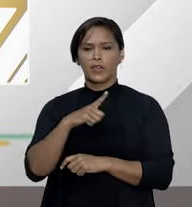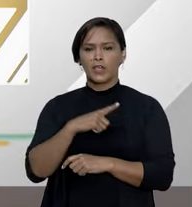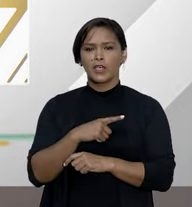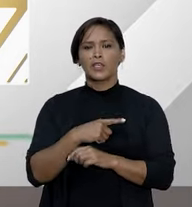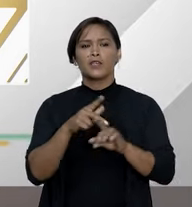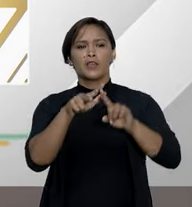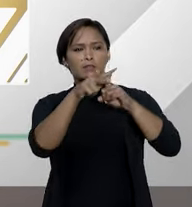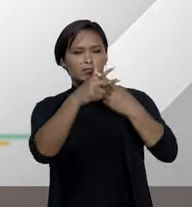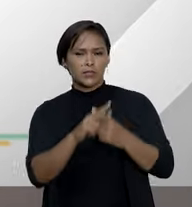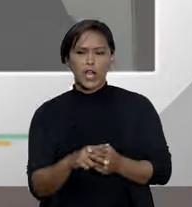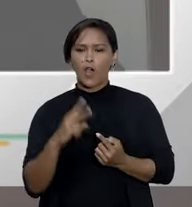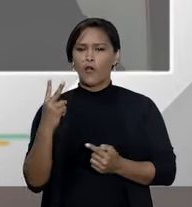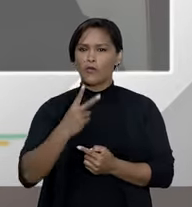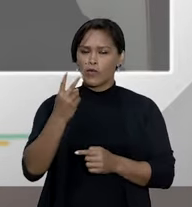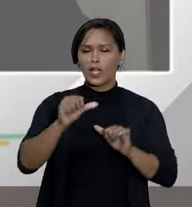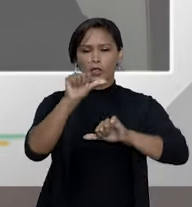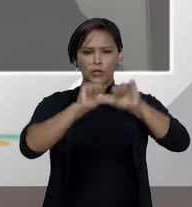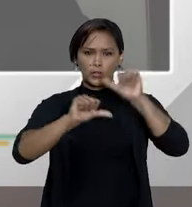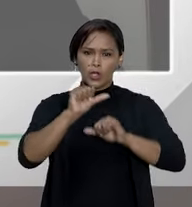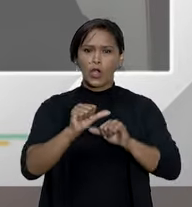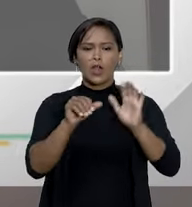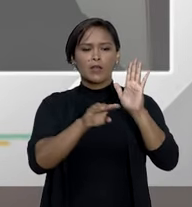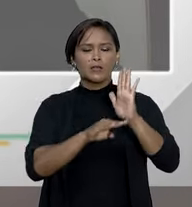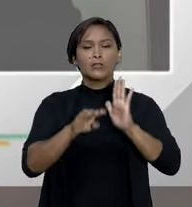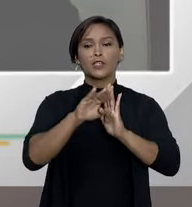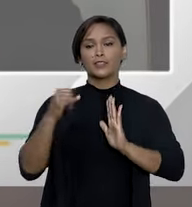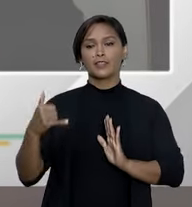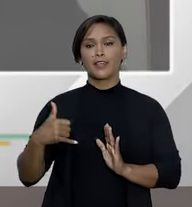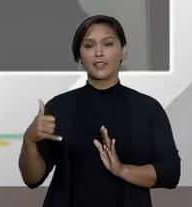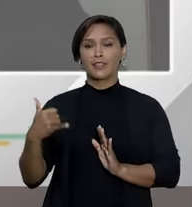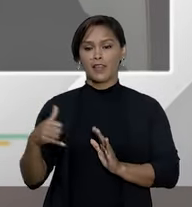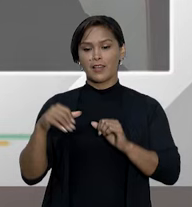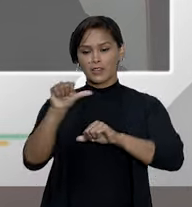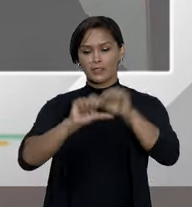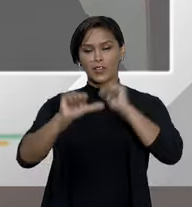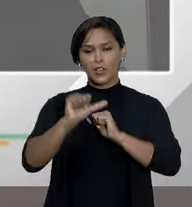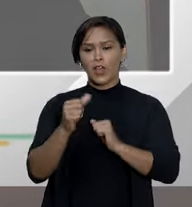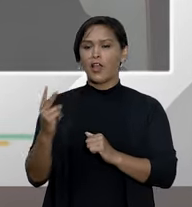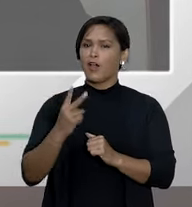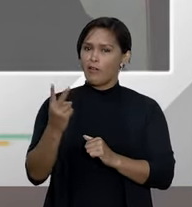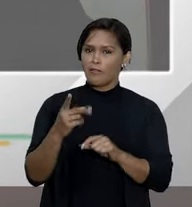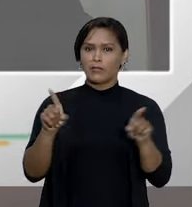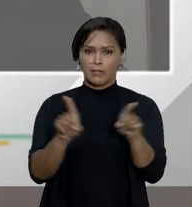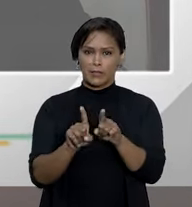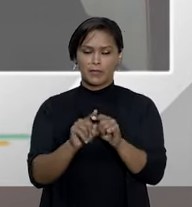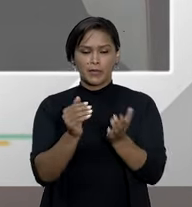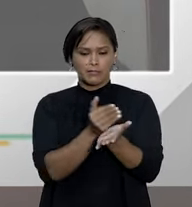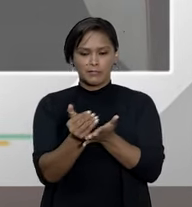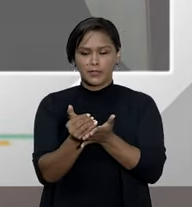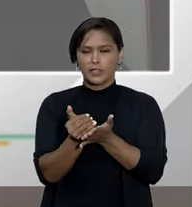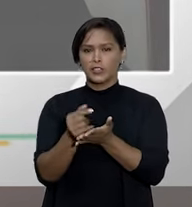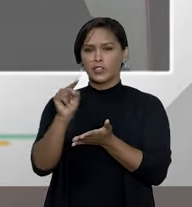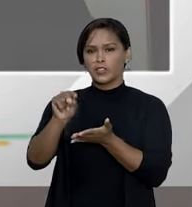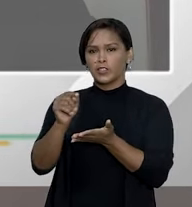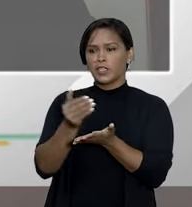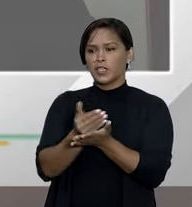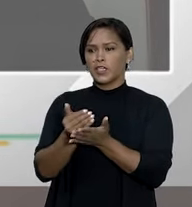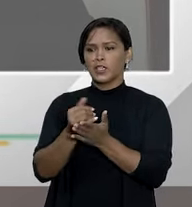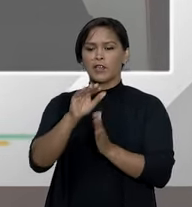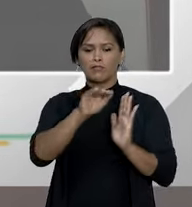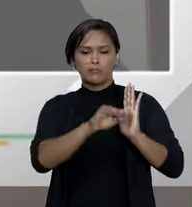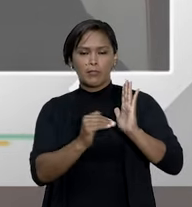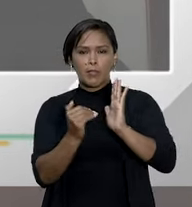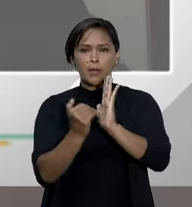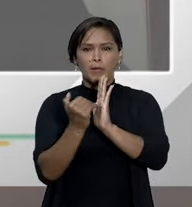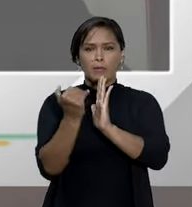reajuste do plano de saúde em decorrência do aumento da faixa etária, até porque a partir do momento que a escala etária